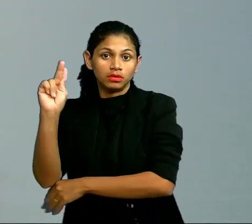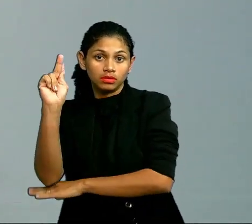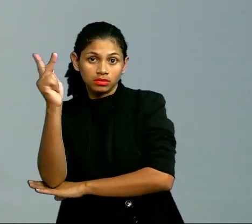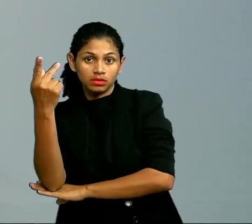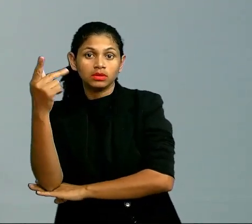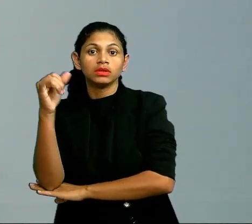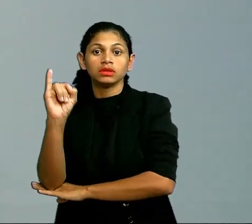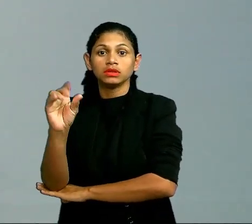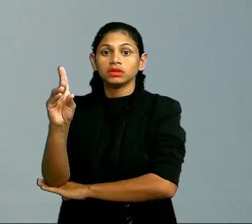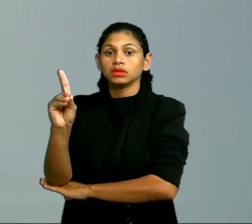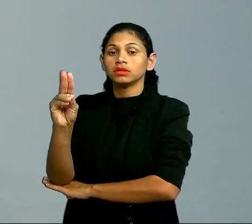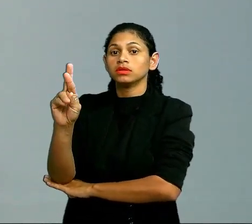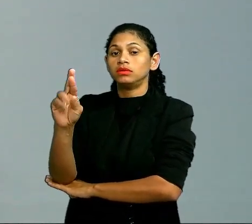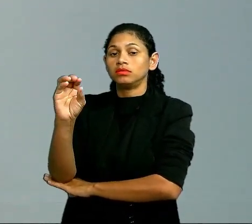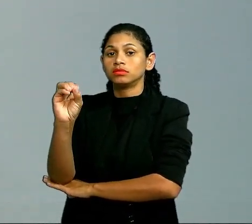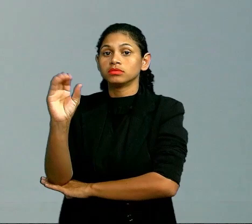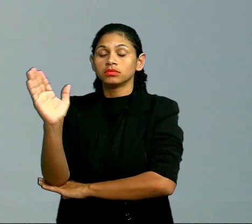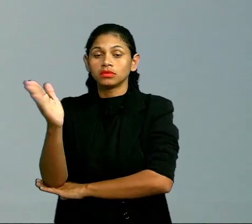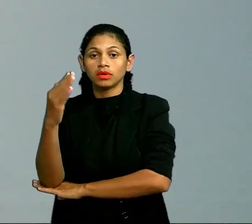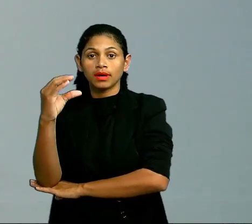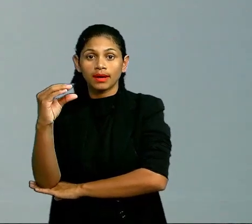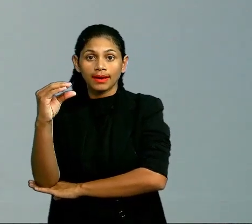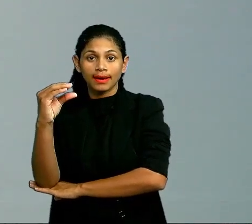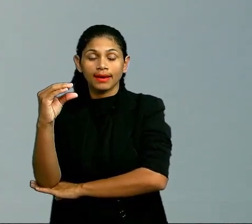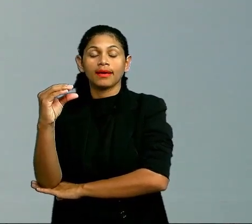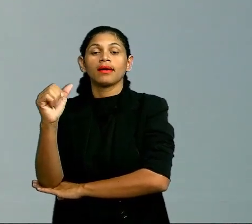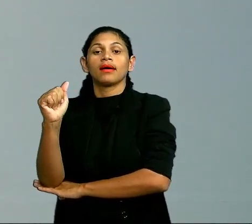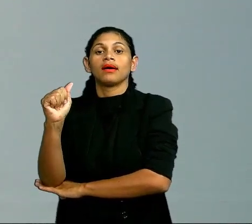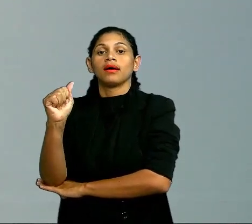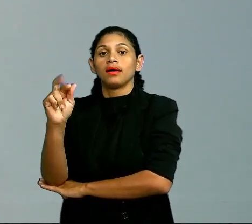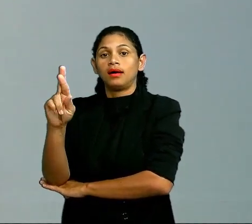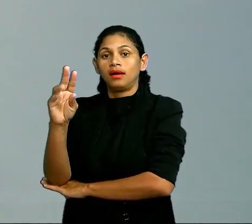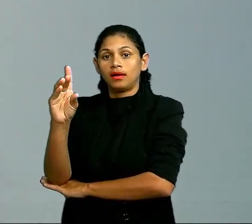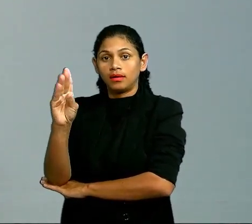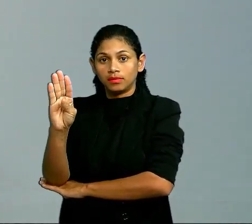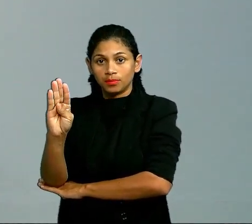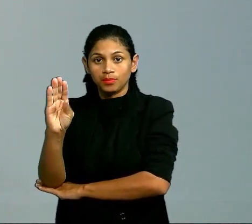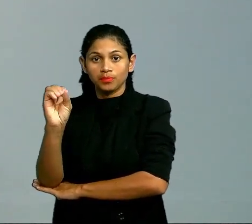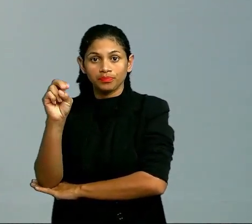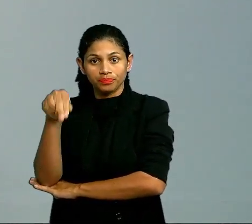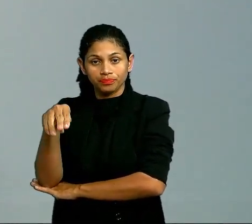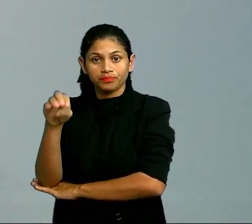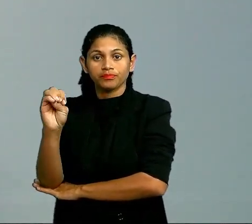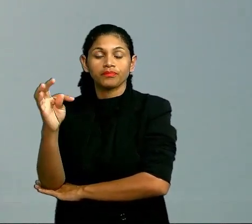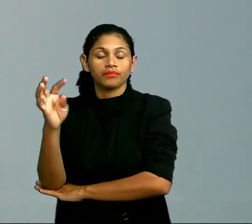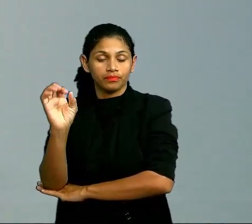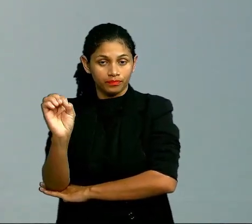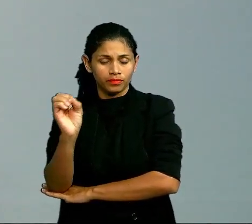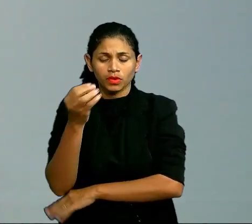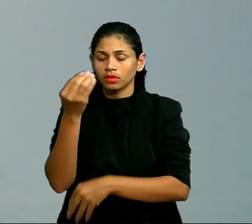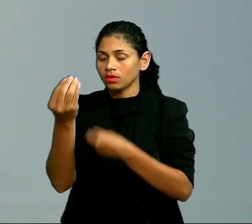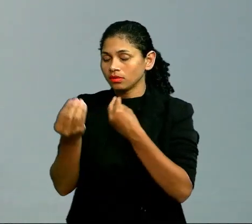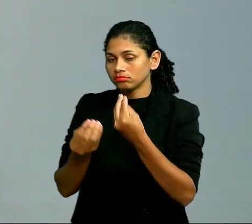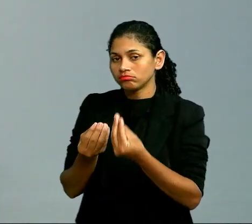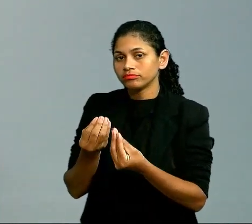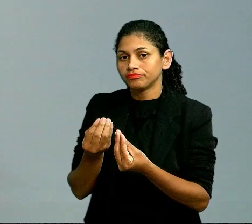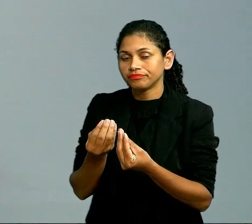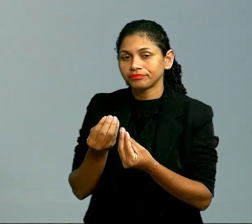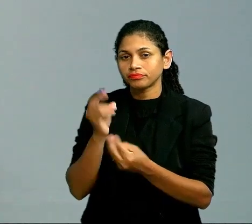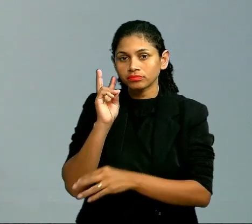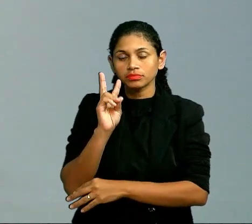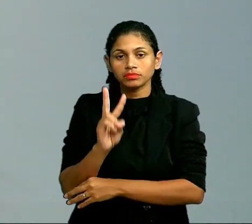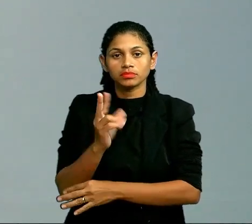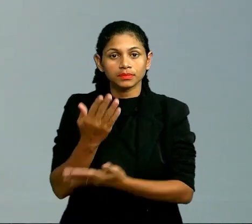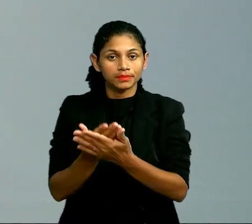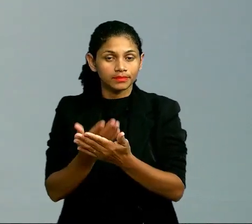última aula um pouco mais sobre como que funciona a Química Orgânica, o que ela estuda, como que o carbono se comporta